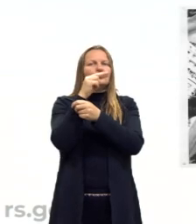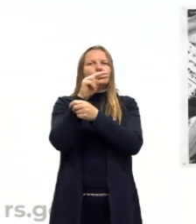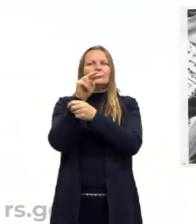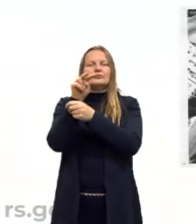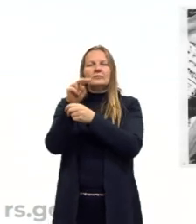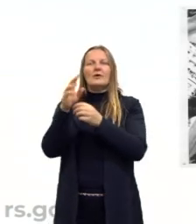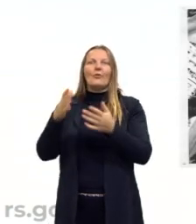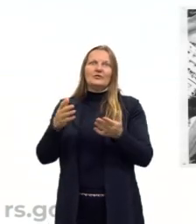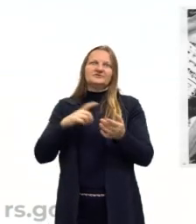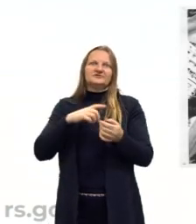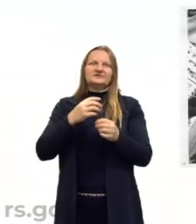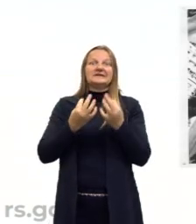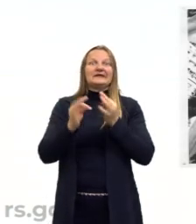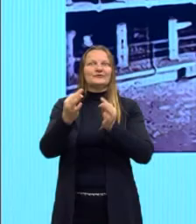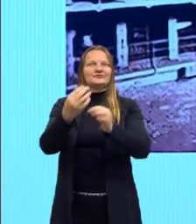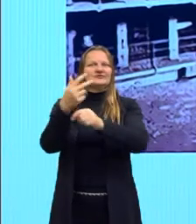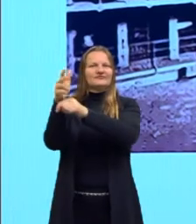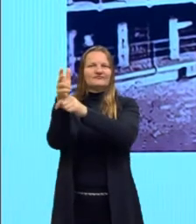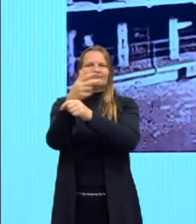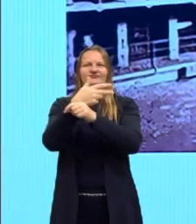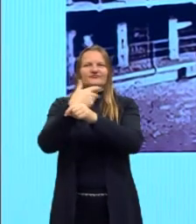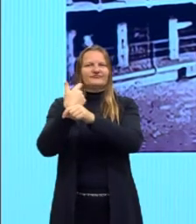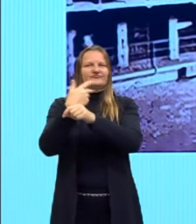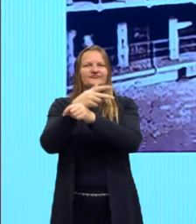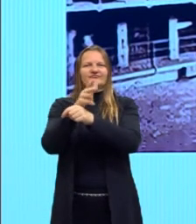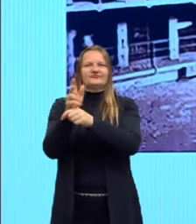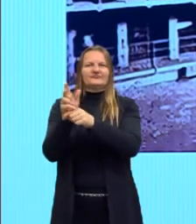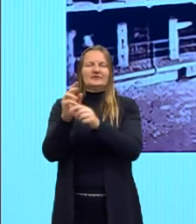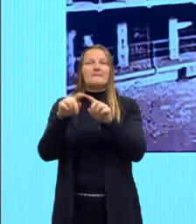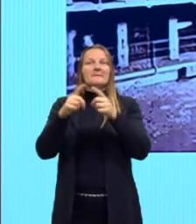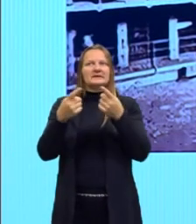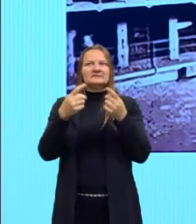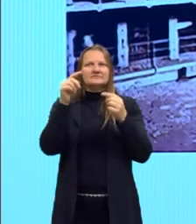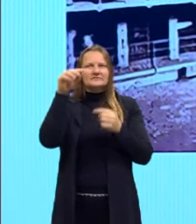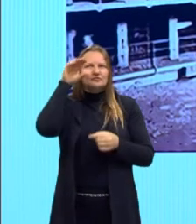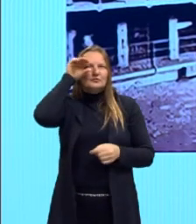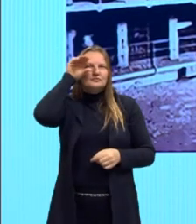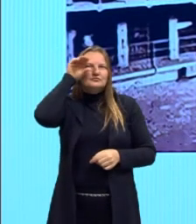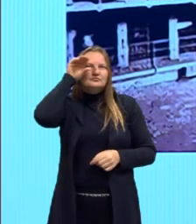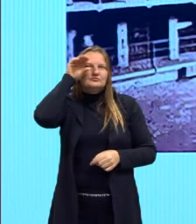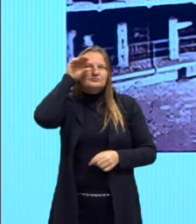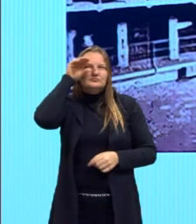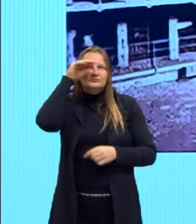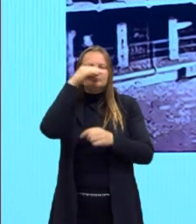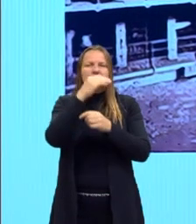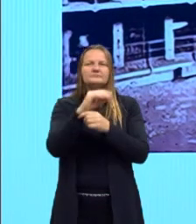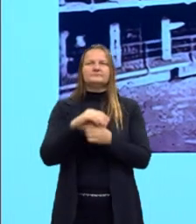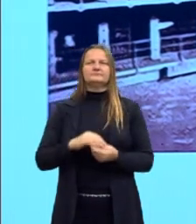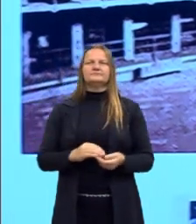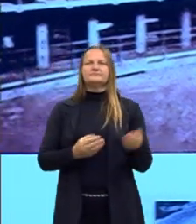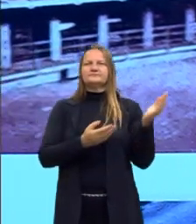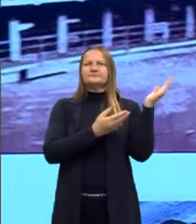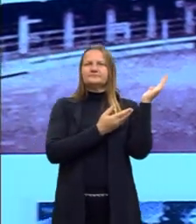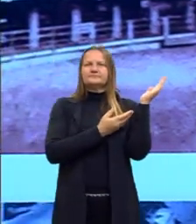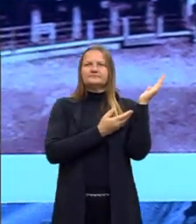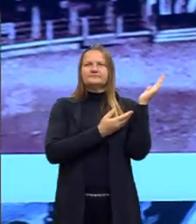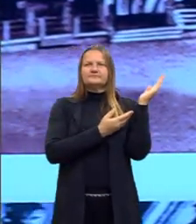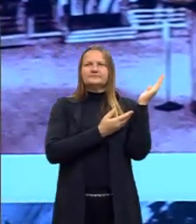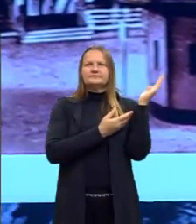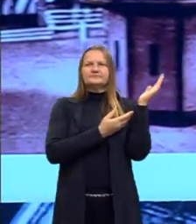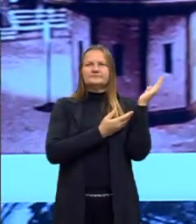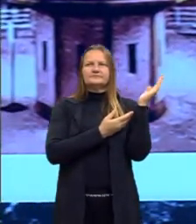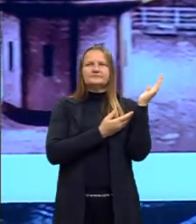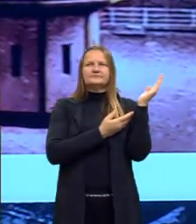temos câmaras para isso, mas essa é outra discussão. Olha aqui. Olha o olho aqui. O grande brother aqui. Olhando todo.